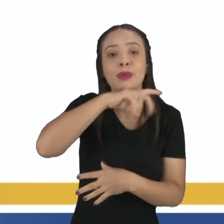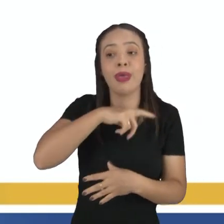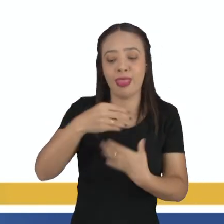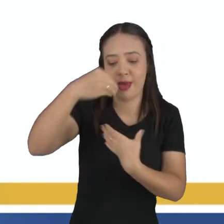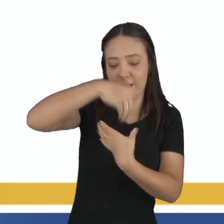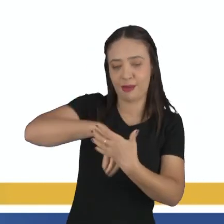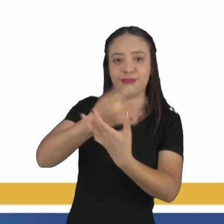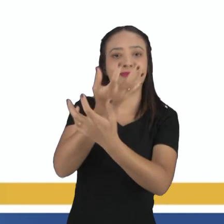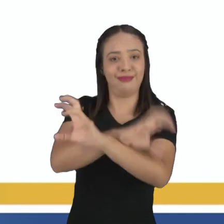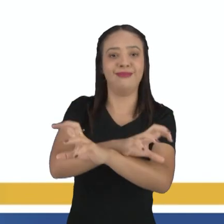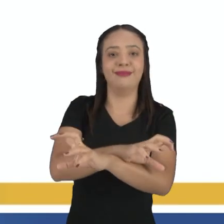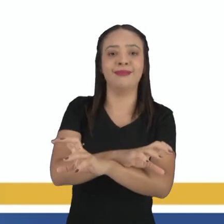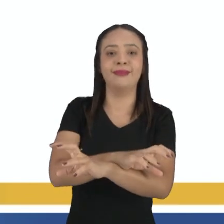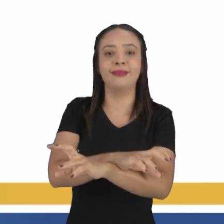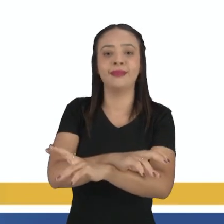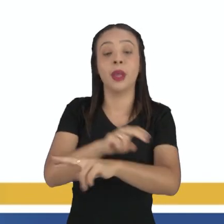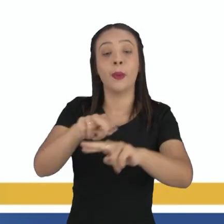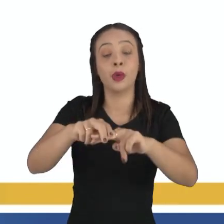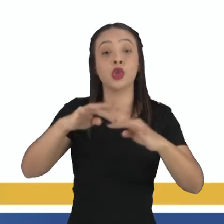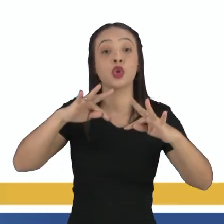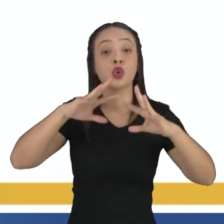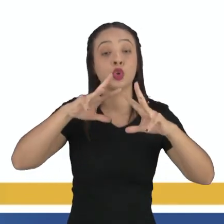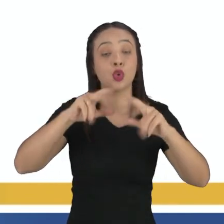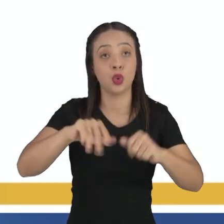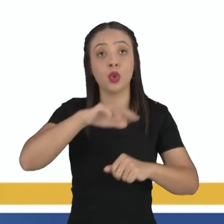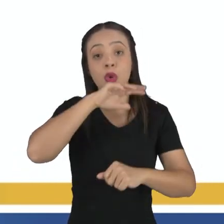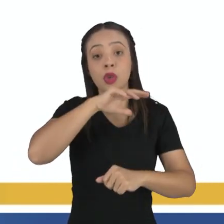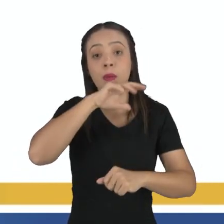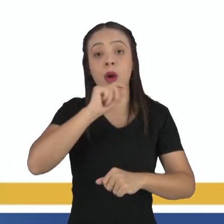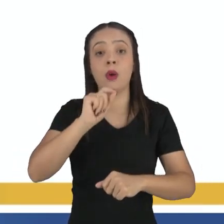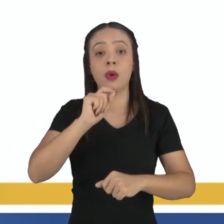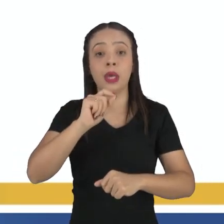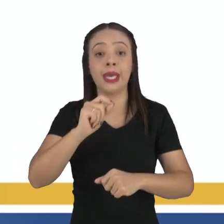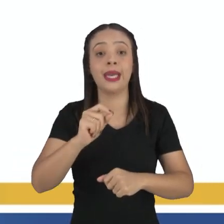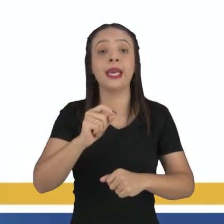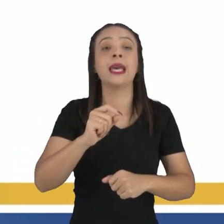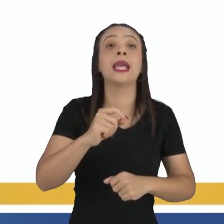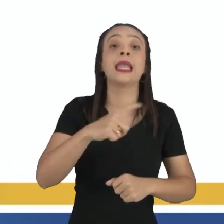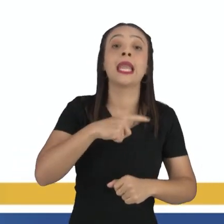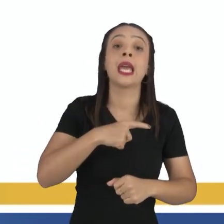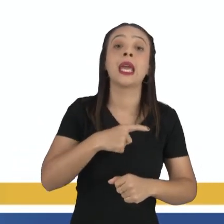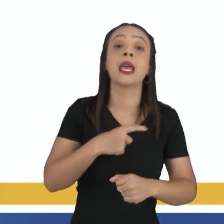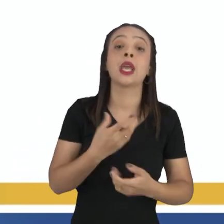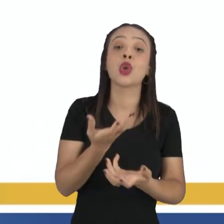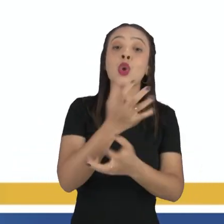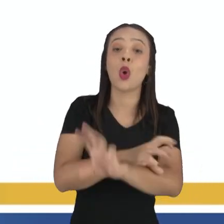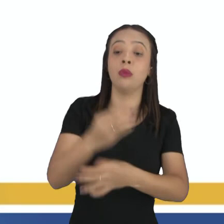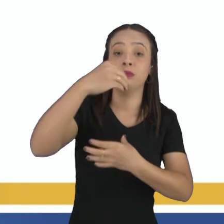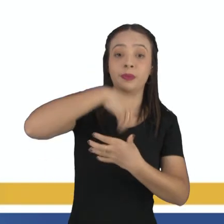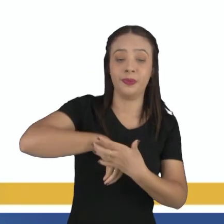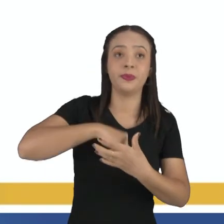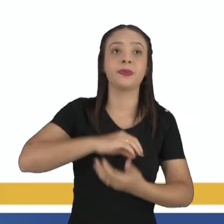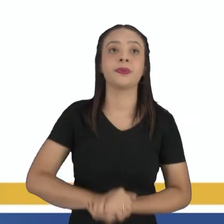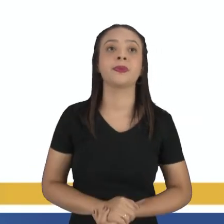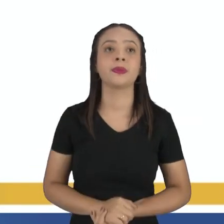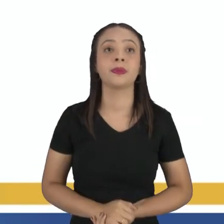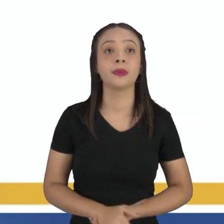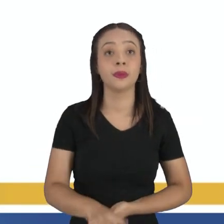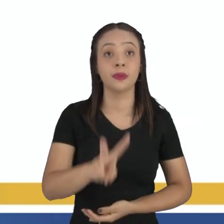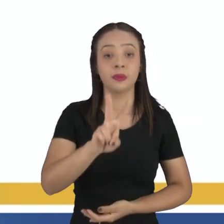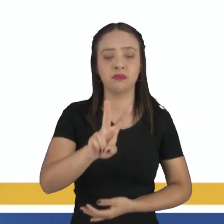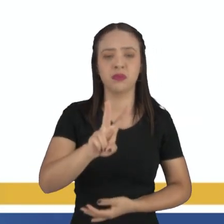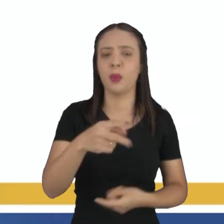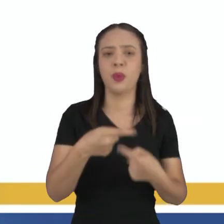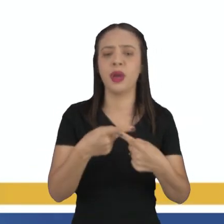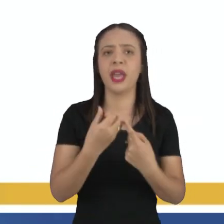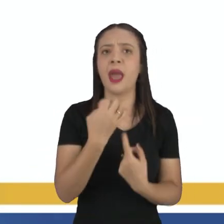errado. Todo animal vertebrado, ele não vai possuir exoesqueleto, ele vai possuir ossos internos, tá? A dois pergunta. Quais as vantagens